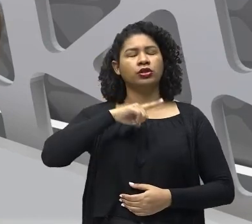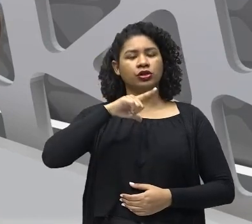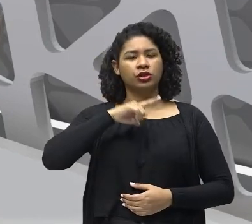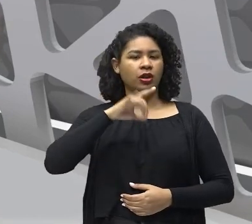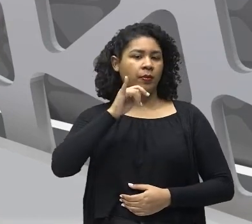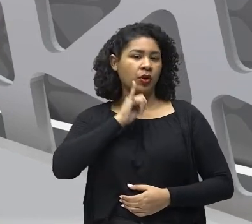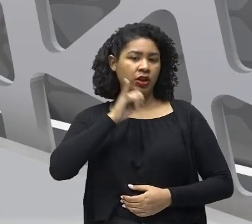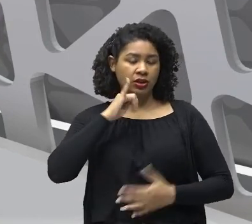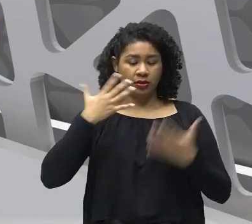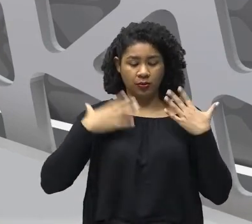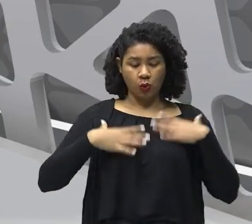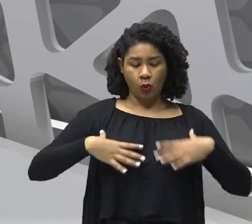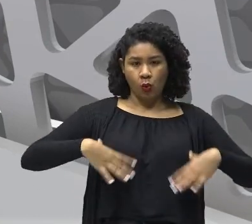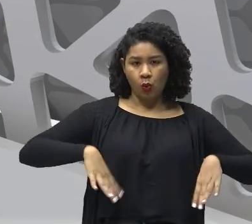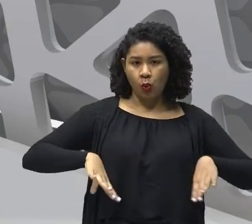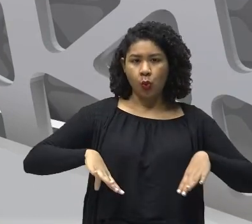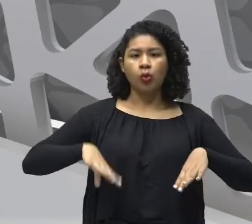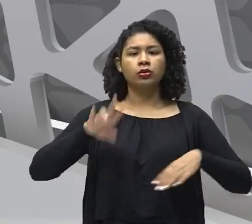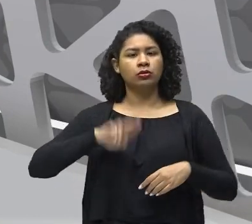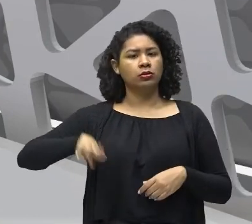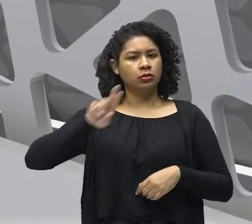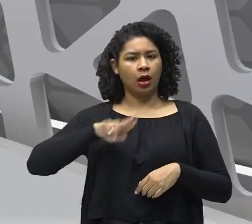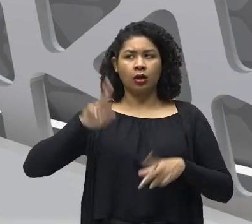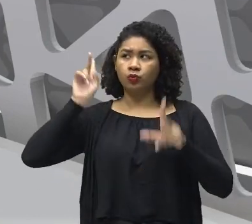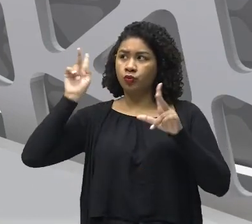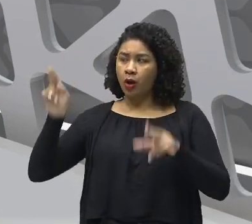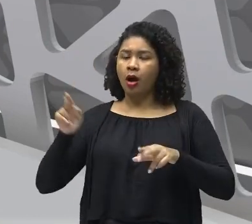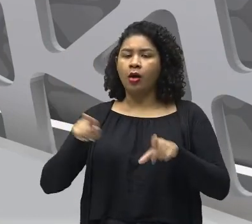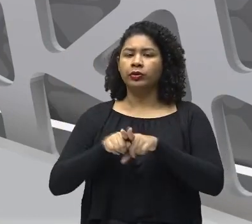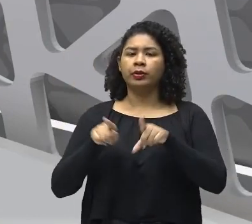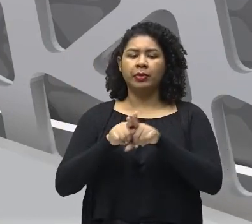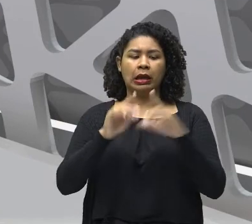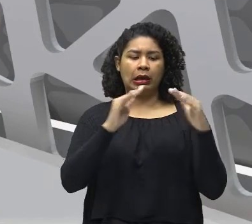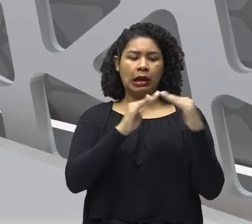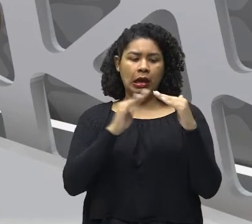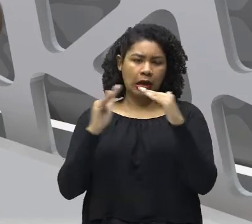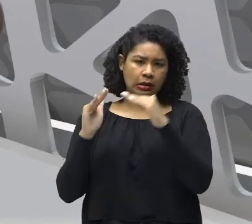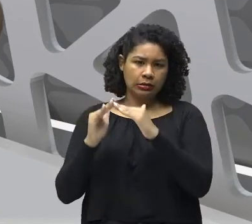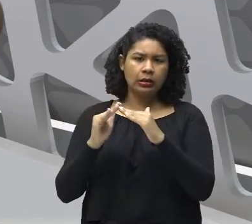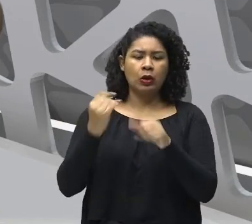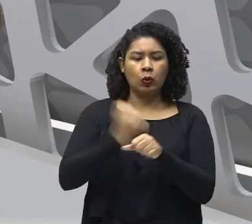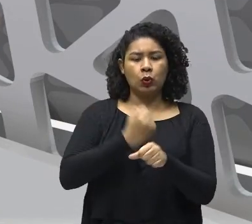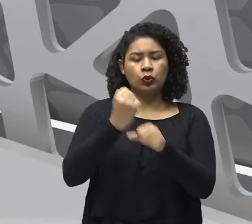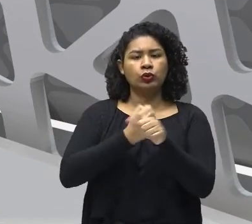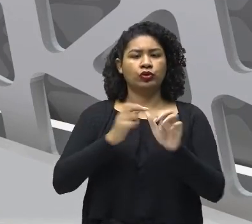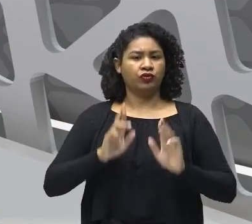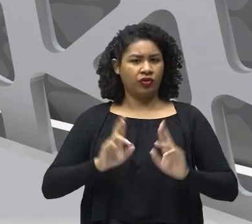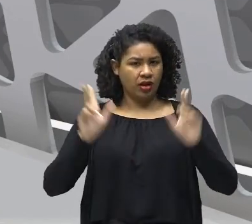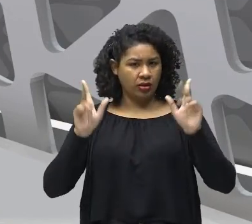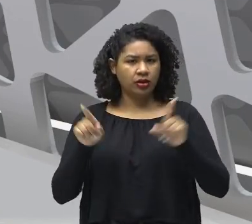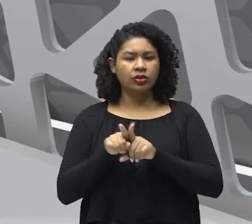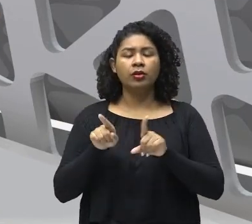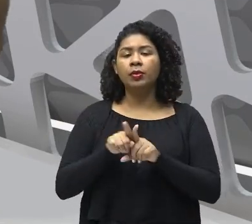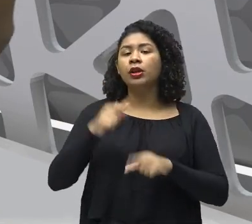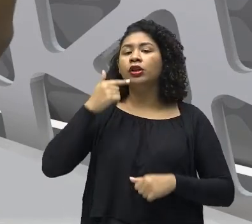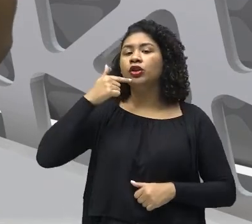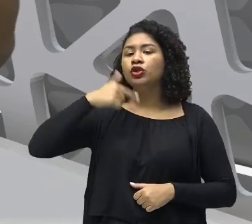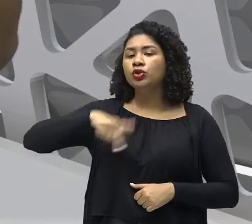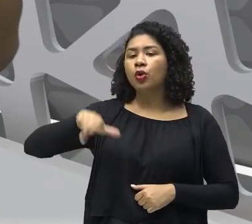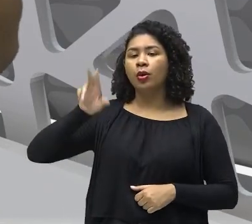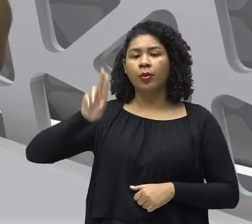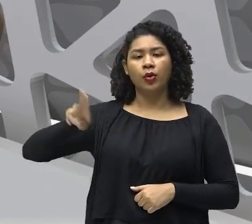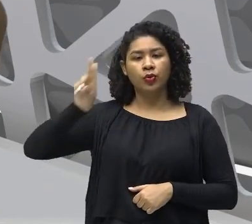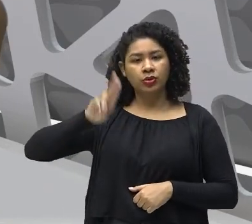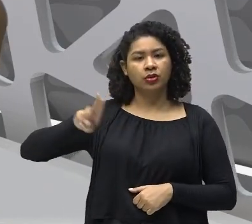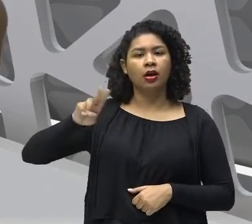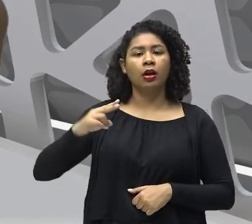andar vestido De diferentes moradias A língua que vai ser falada E até mesmo O nome Que esses